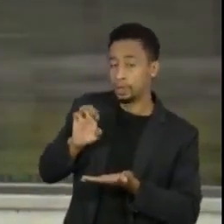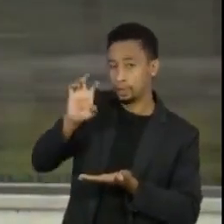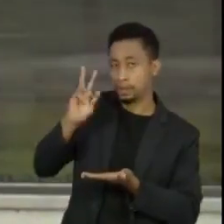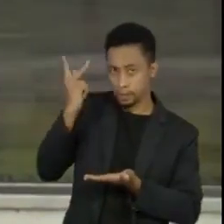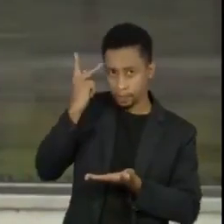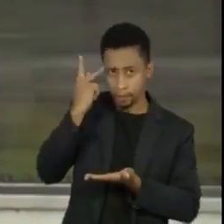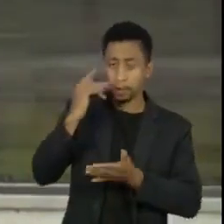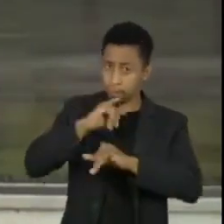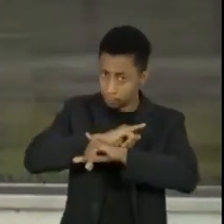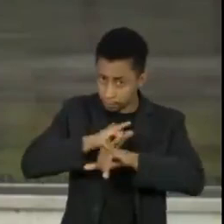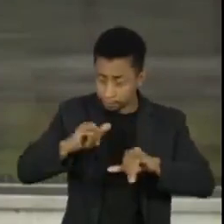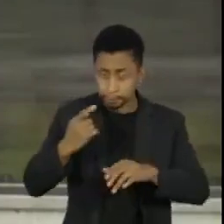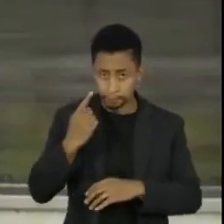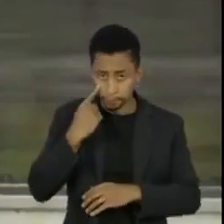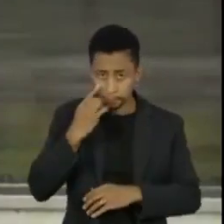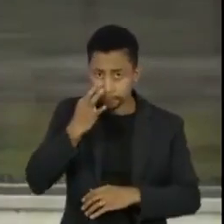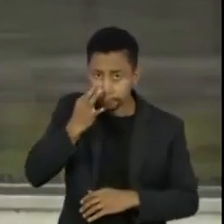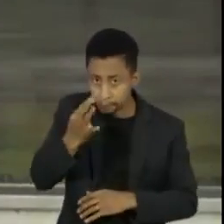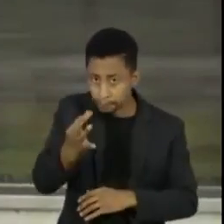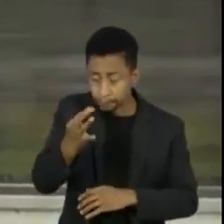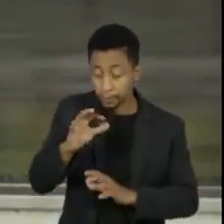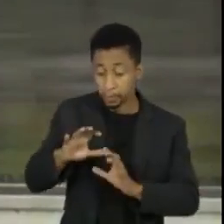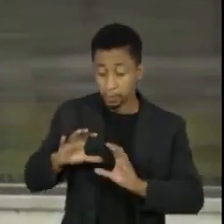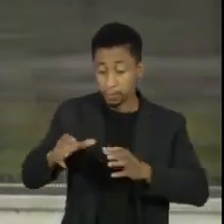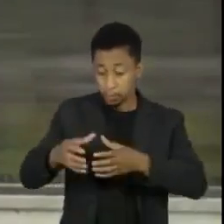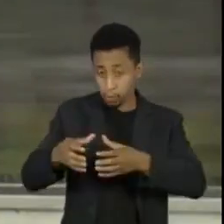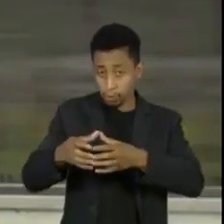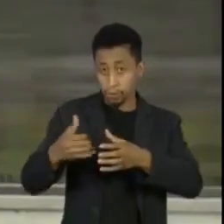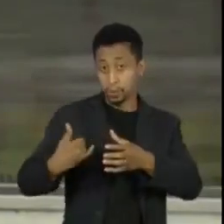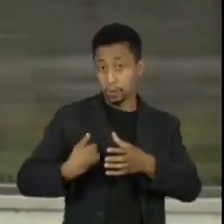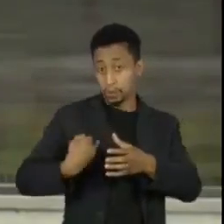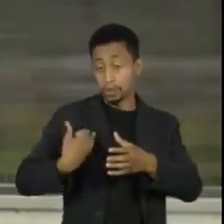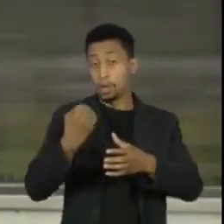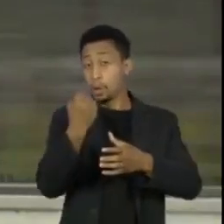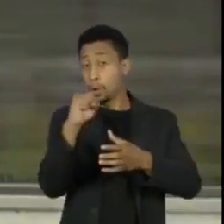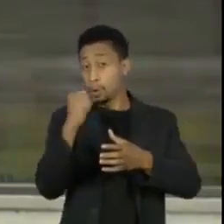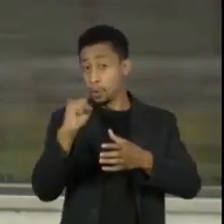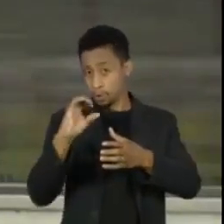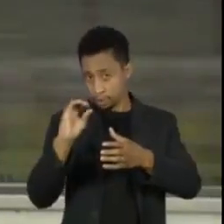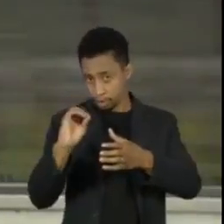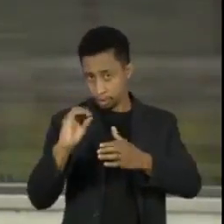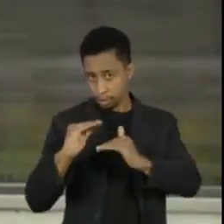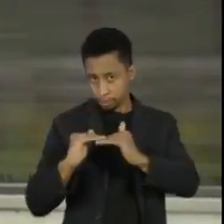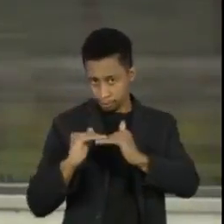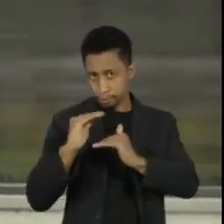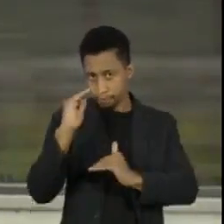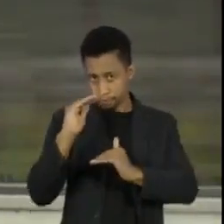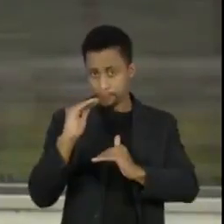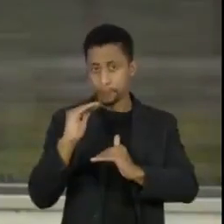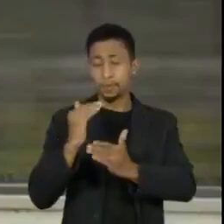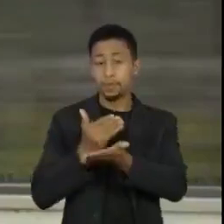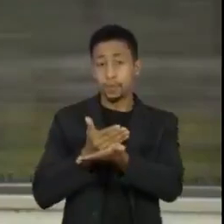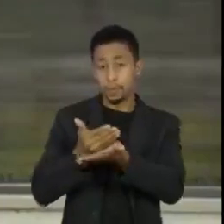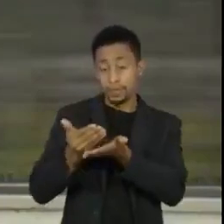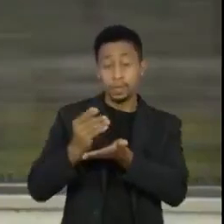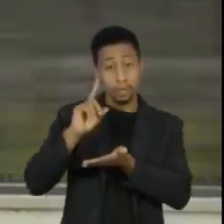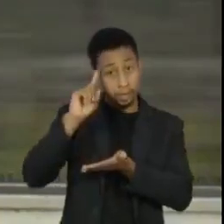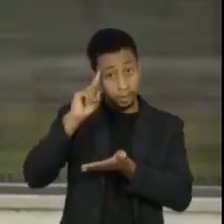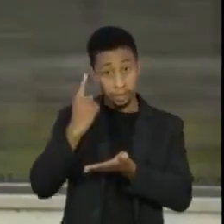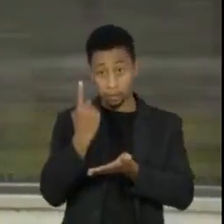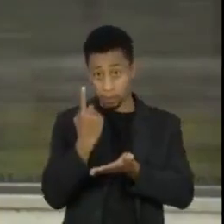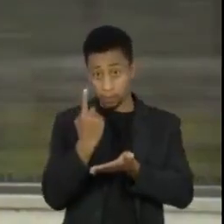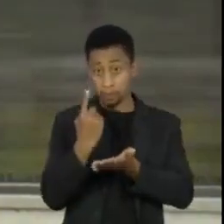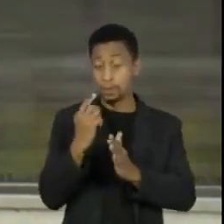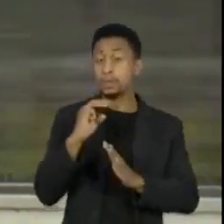vacinação para os idosos com mais de 80 anos começará no dia 1º de março